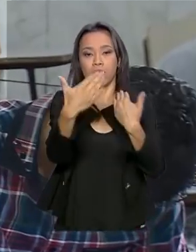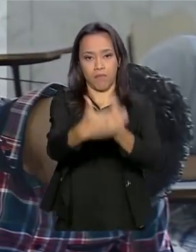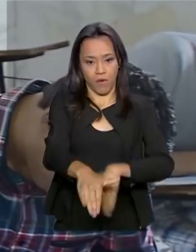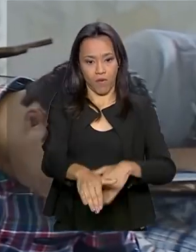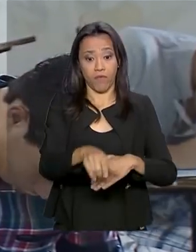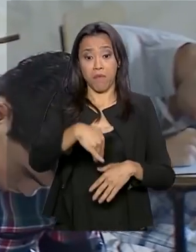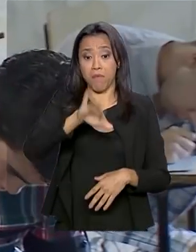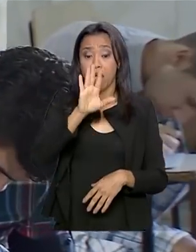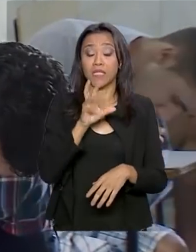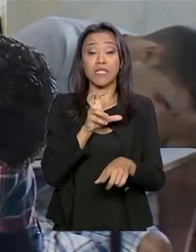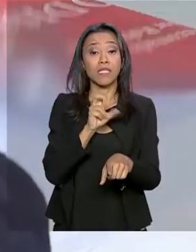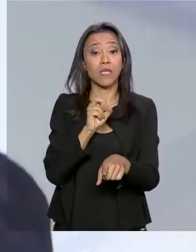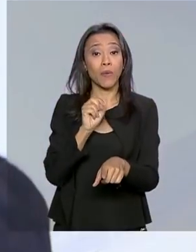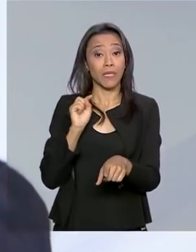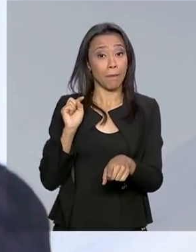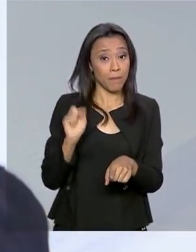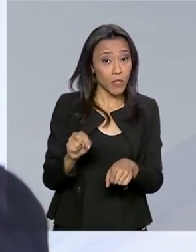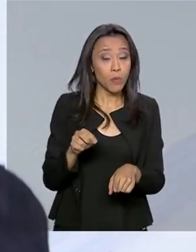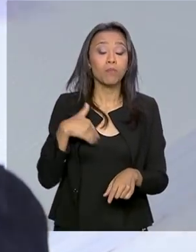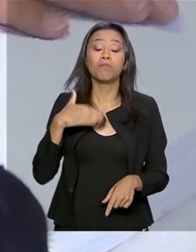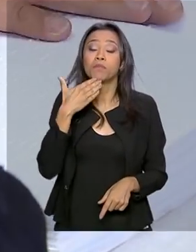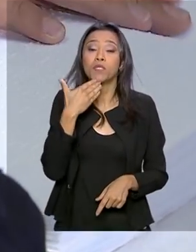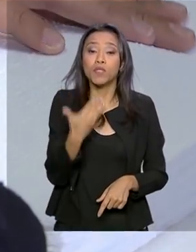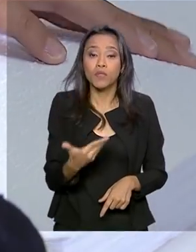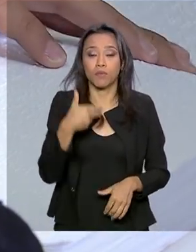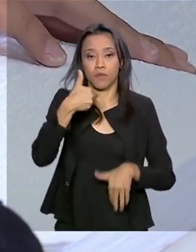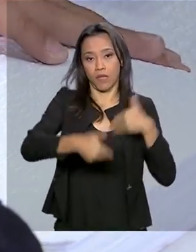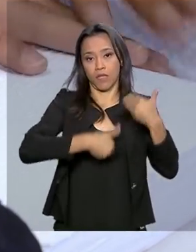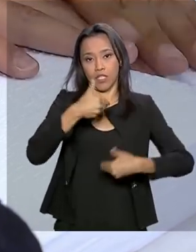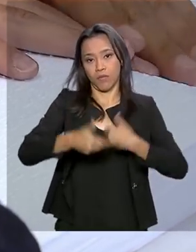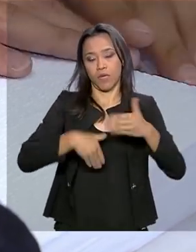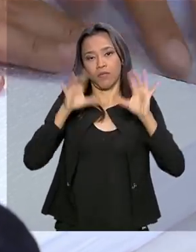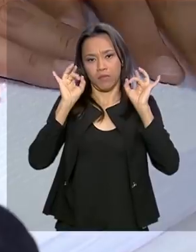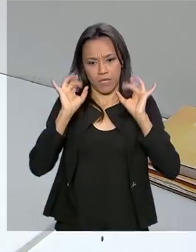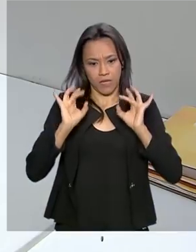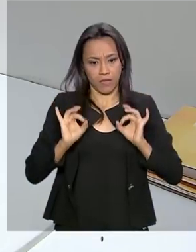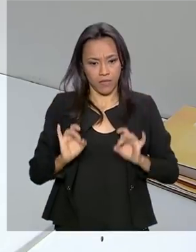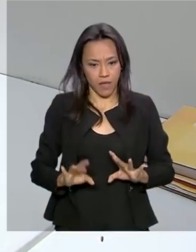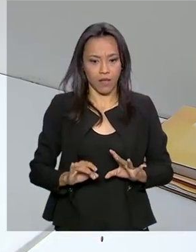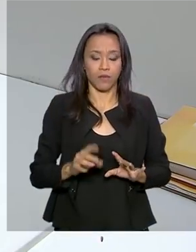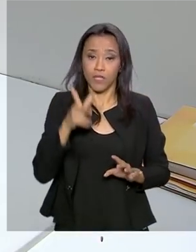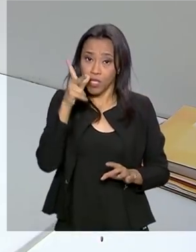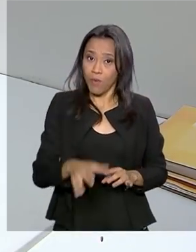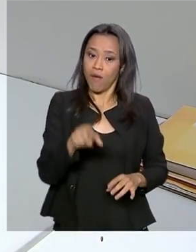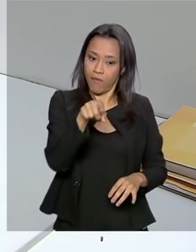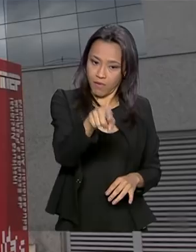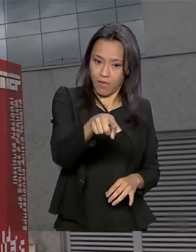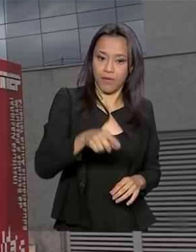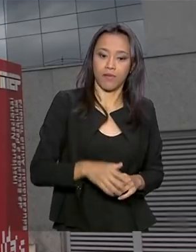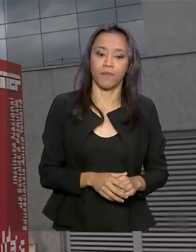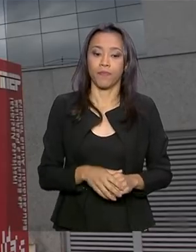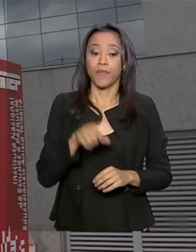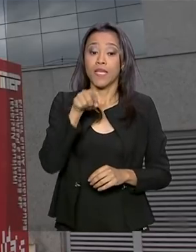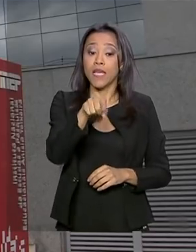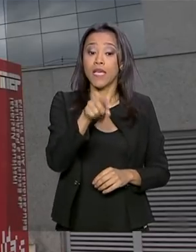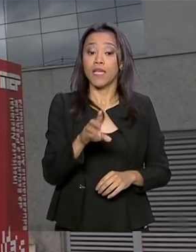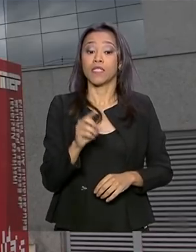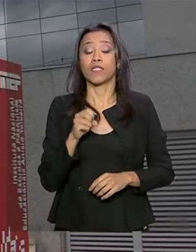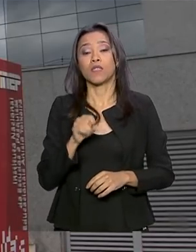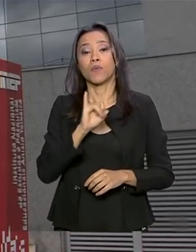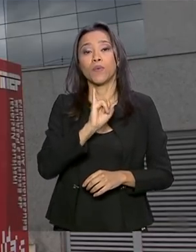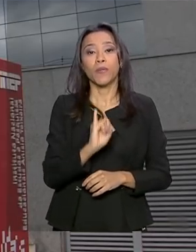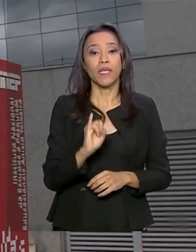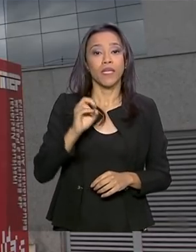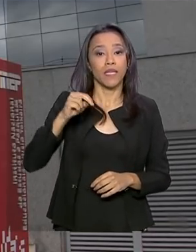de 50 mil candidatos solicitaram algum atendimento especializado. Assim como o Fernando. O Instituto Nacional de